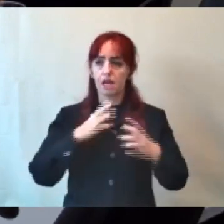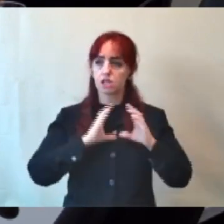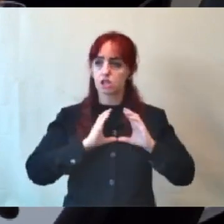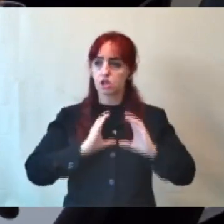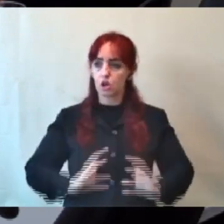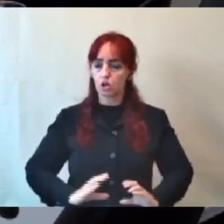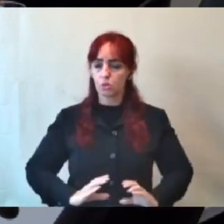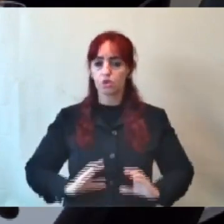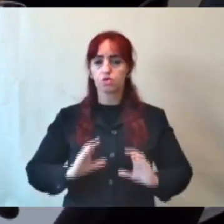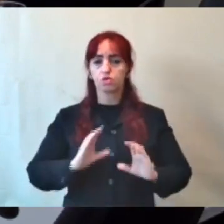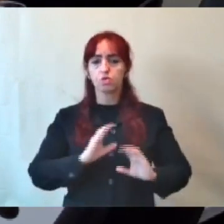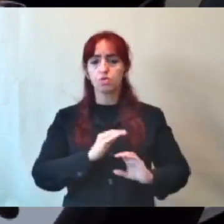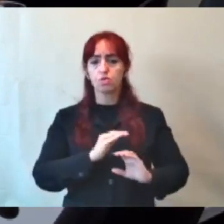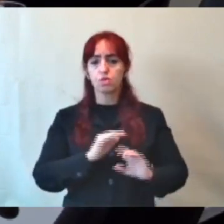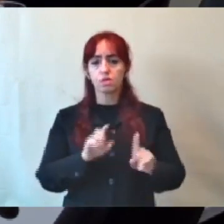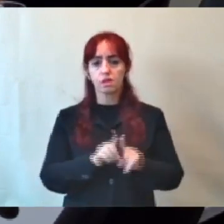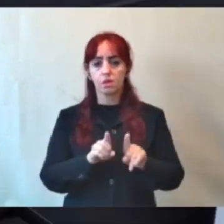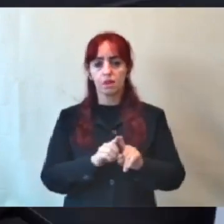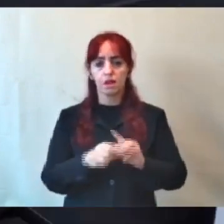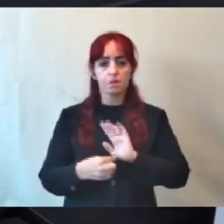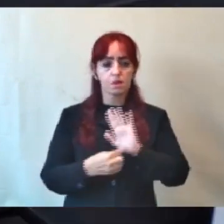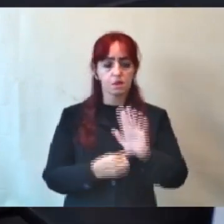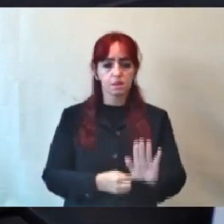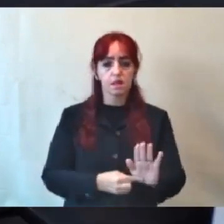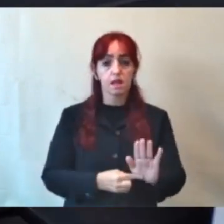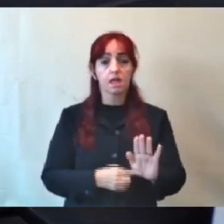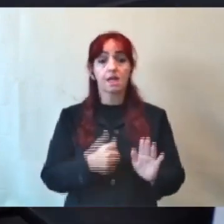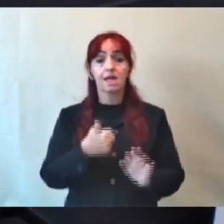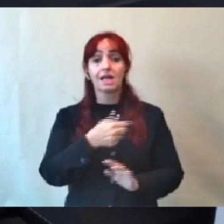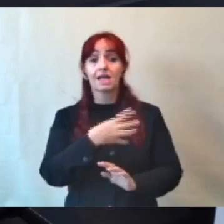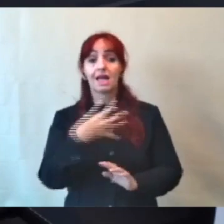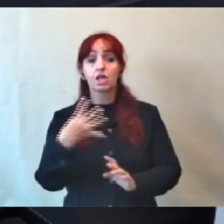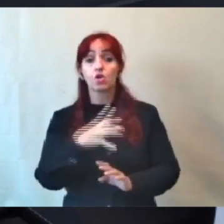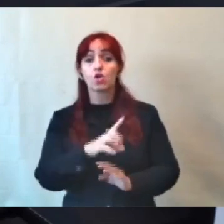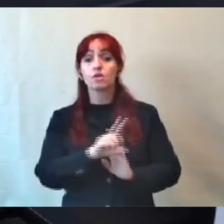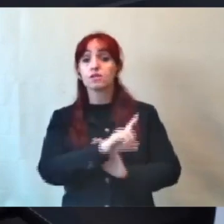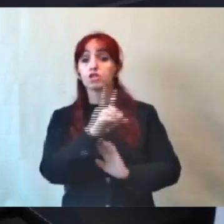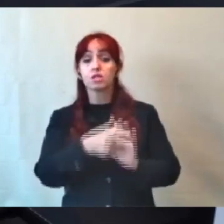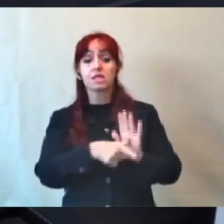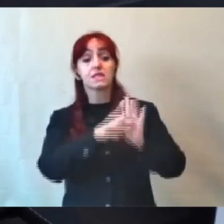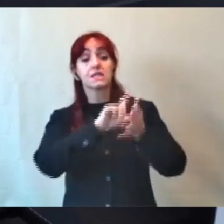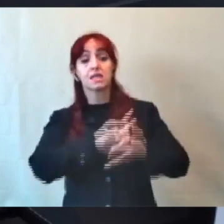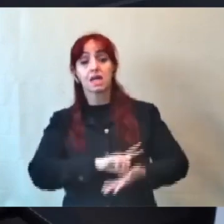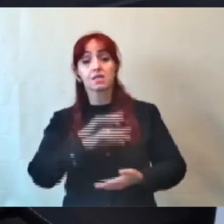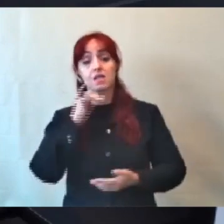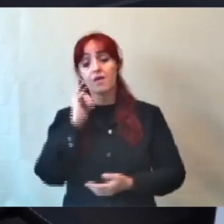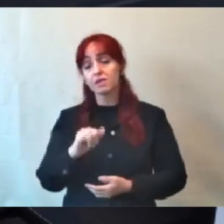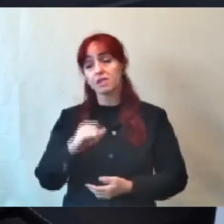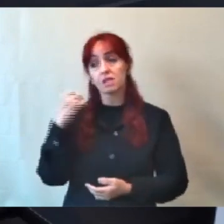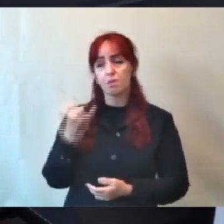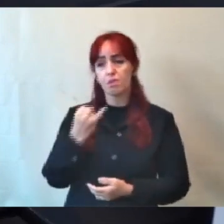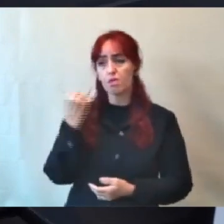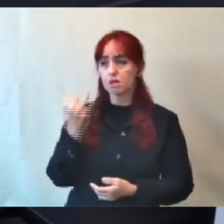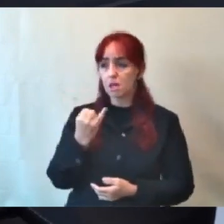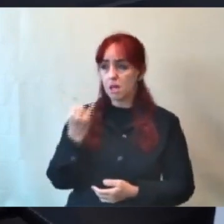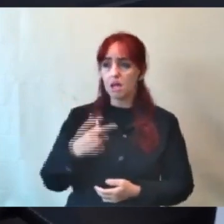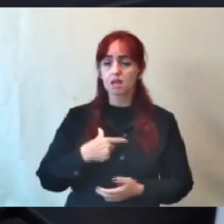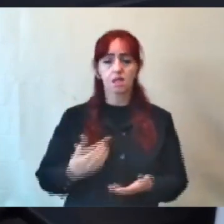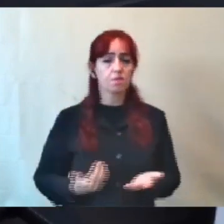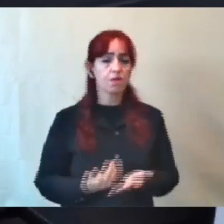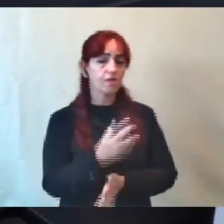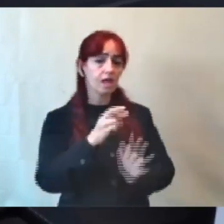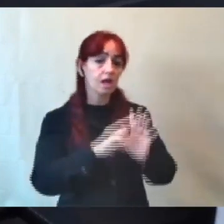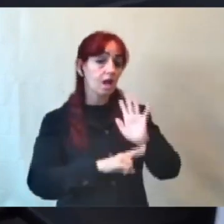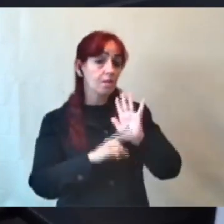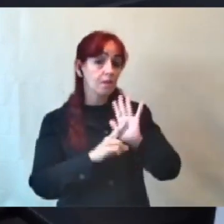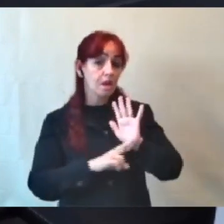acho que foi com uma certa antecedência, 14 dias antes, e que seria super importante, que a gente iria aprovar o requerimento e que